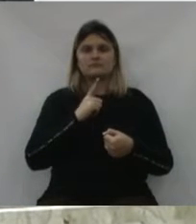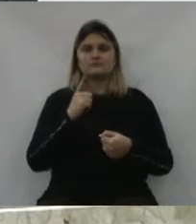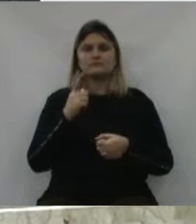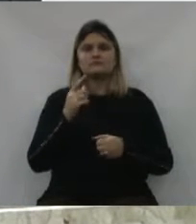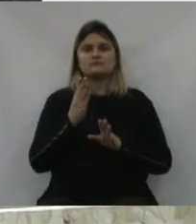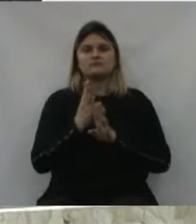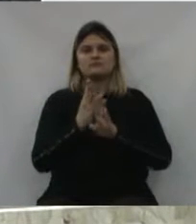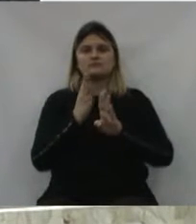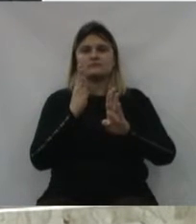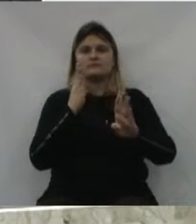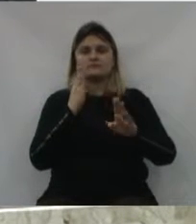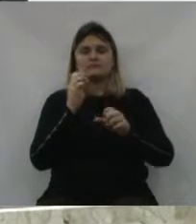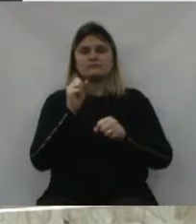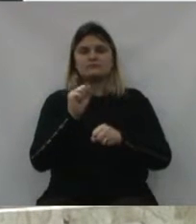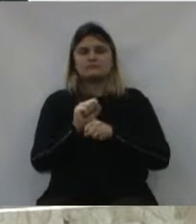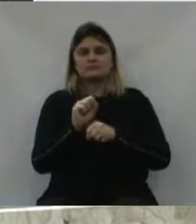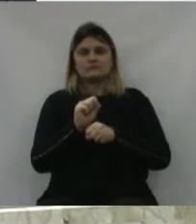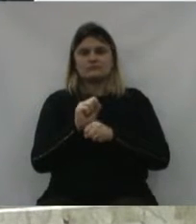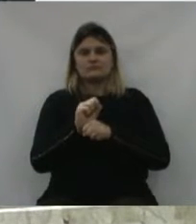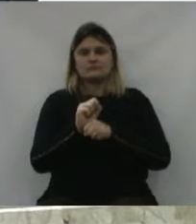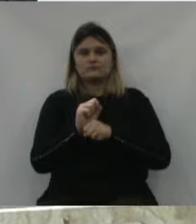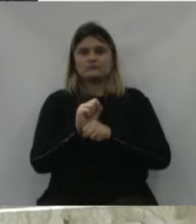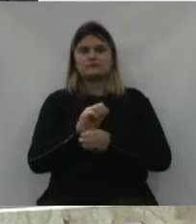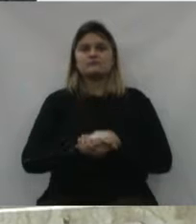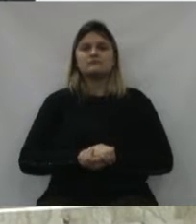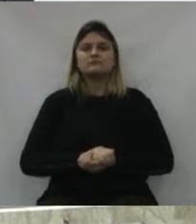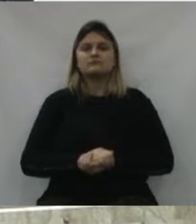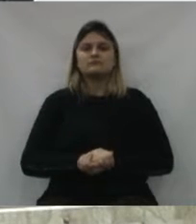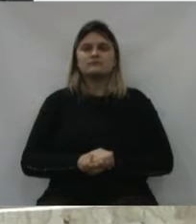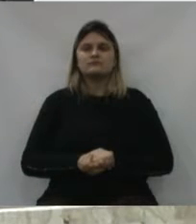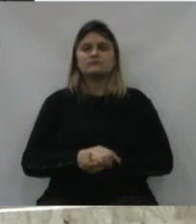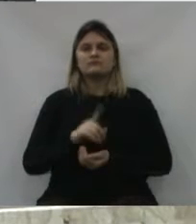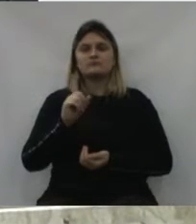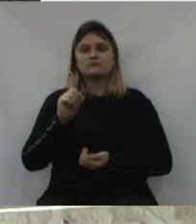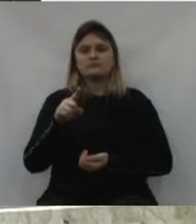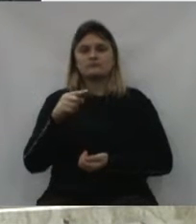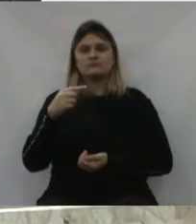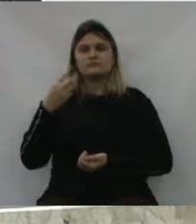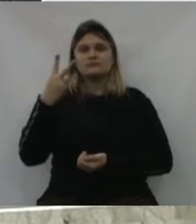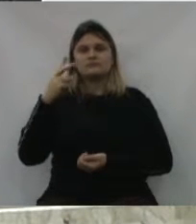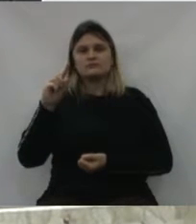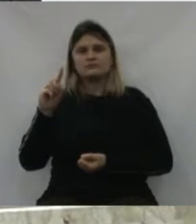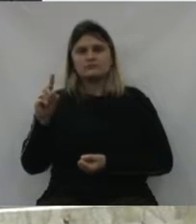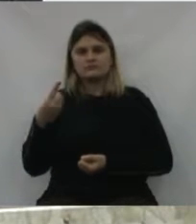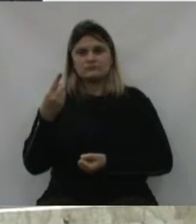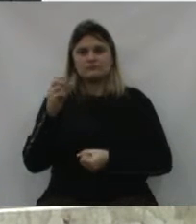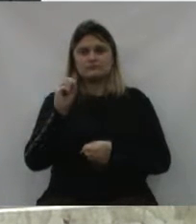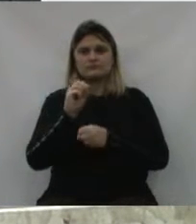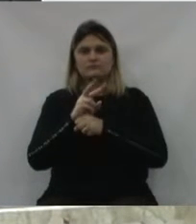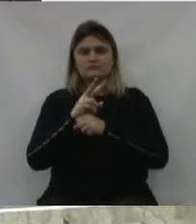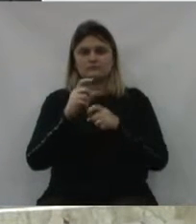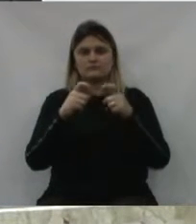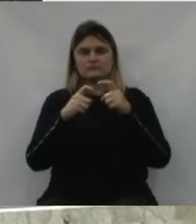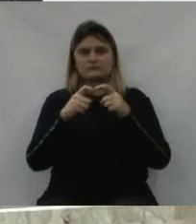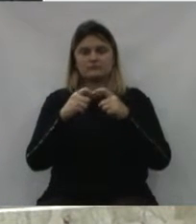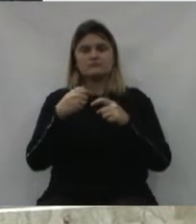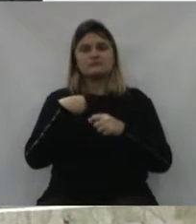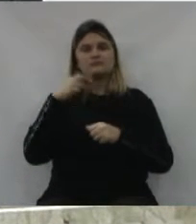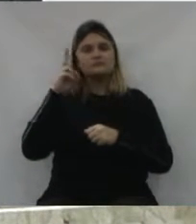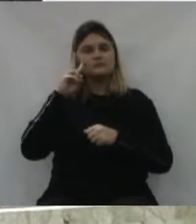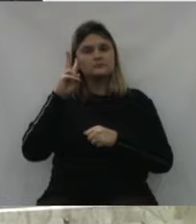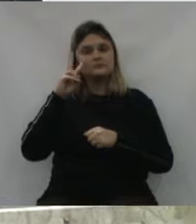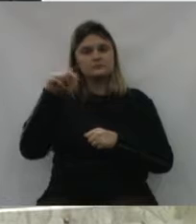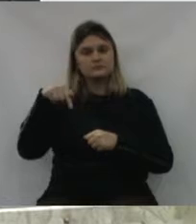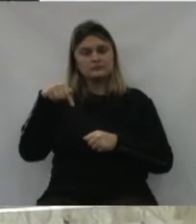estão há mais tempo na fila, consultas represadas. Seriam mais de R$ 2 mil consultas.